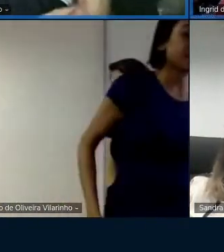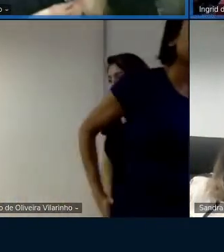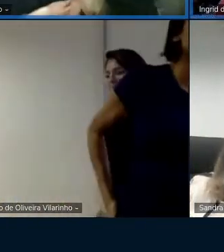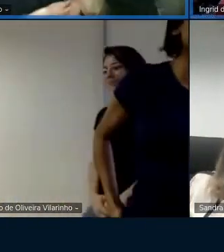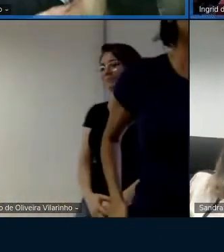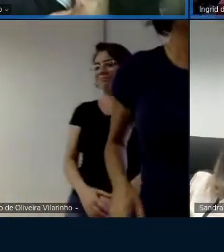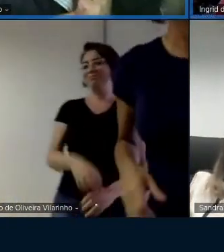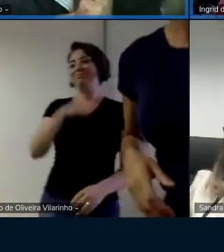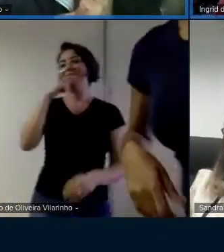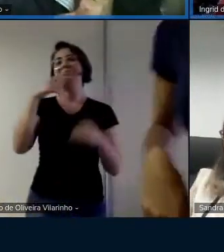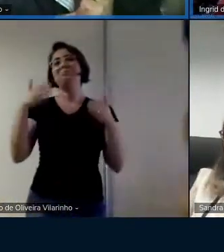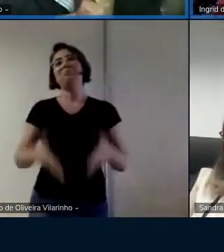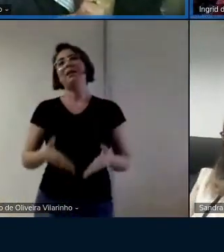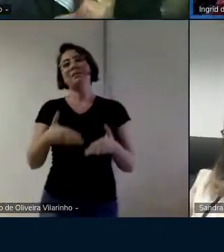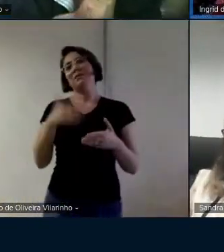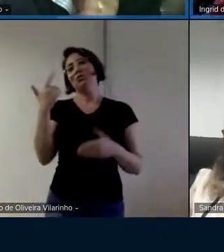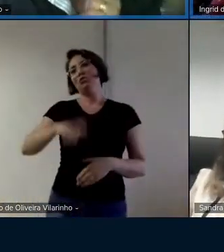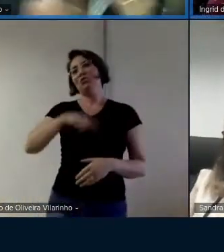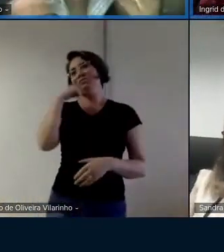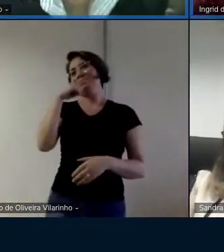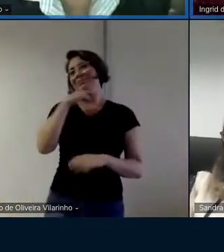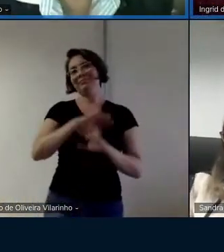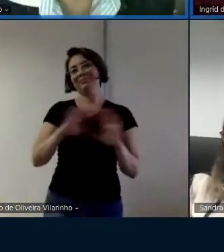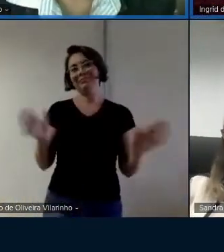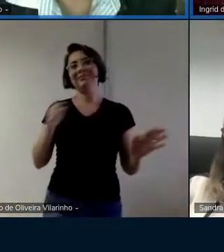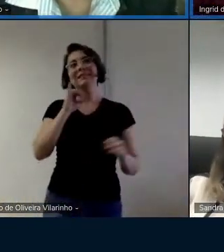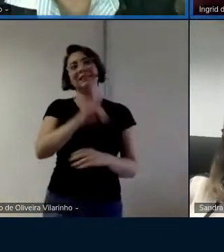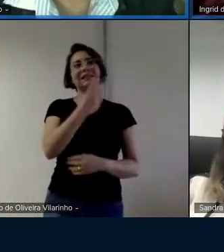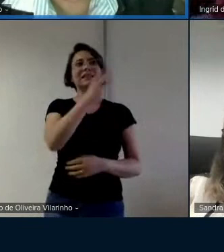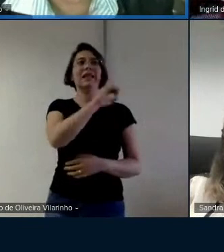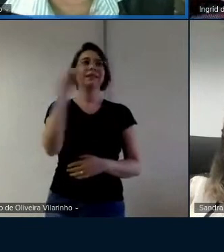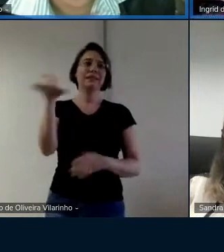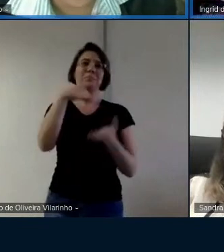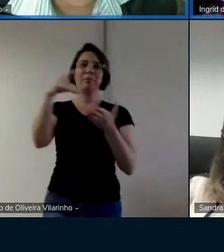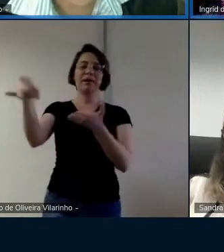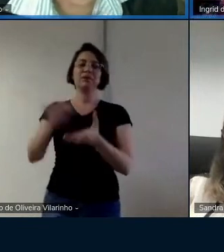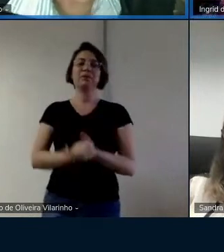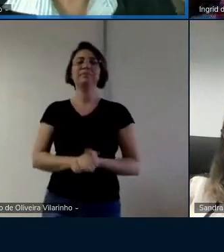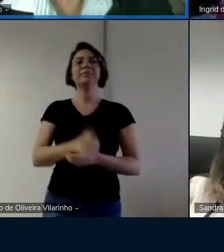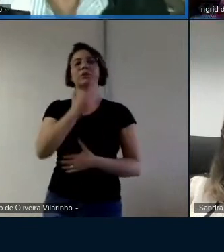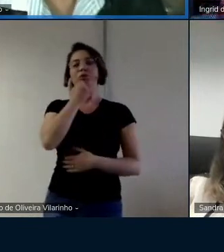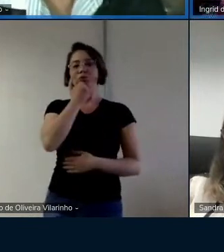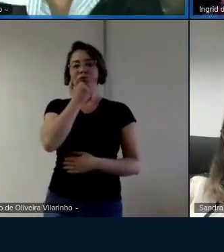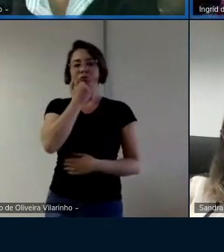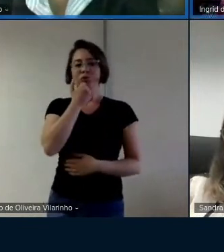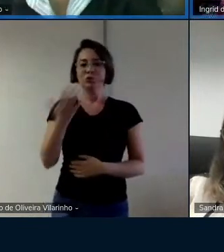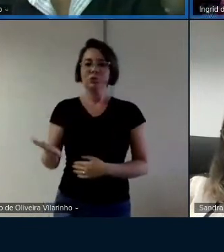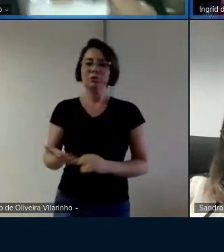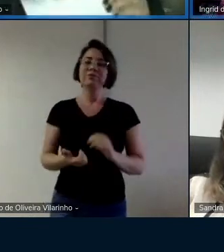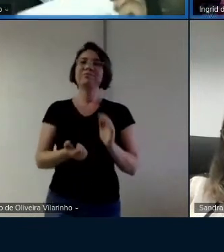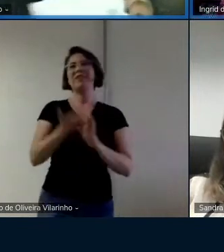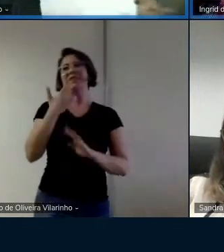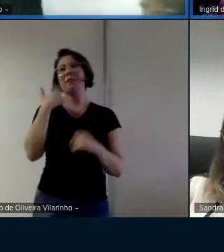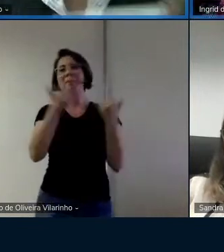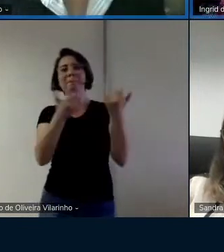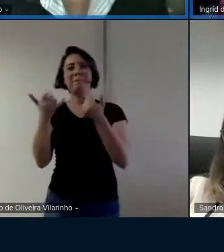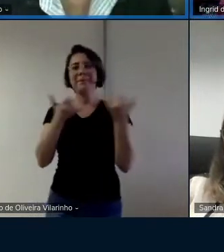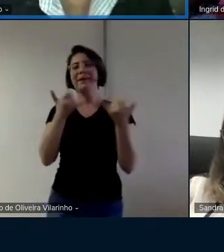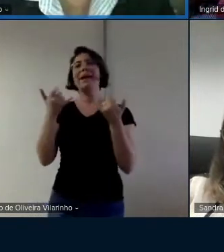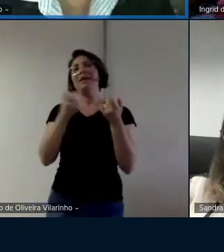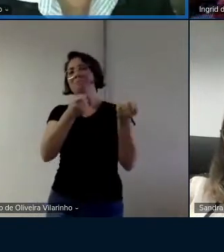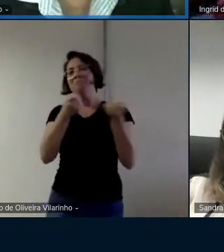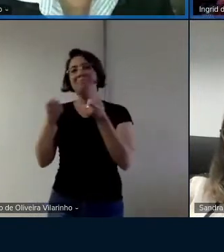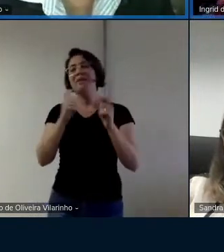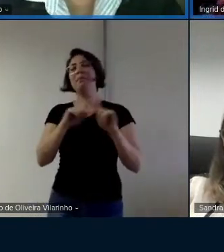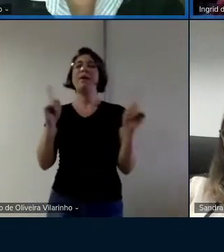conta não tá bom? tá? sim obrigada desculpa muitas vezes assim brincadeiras e tudo mas